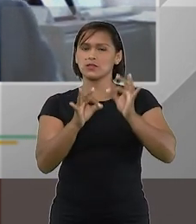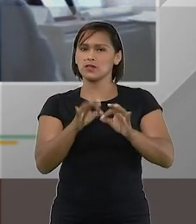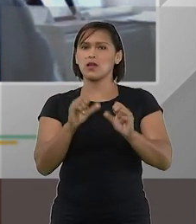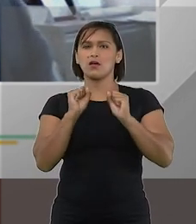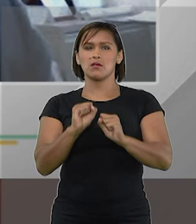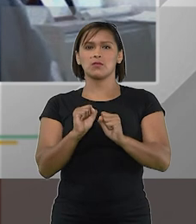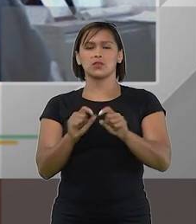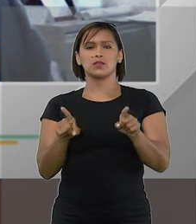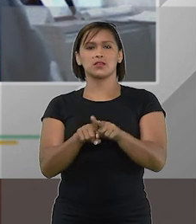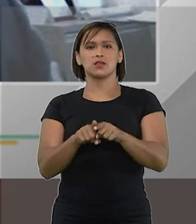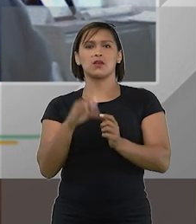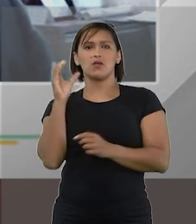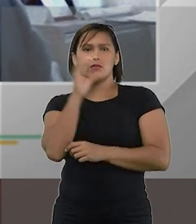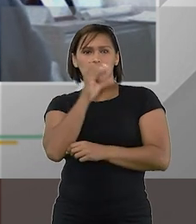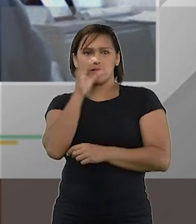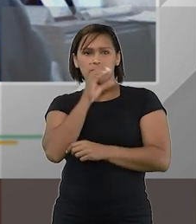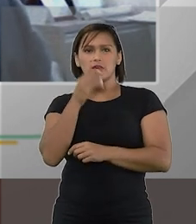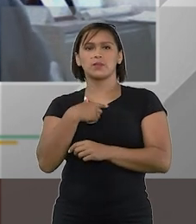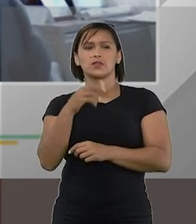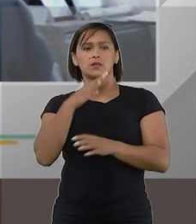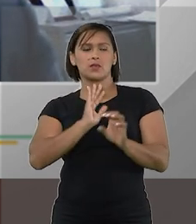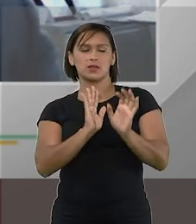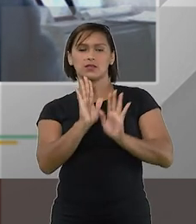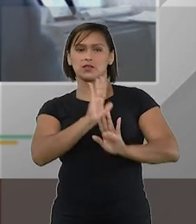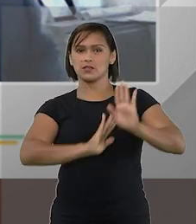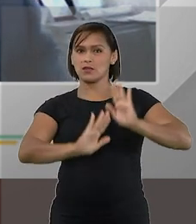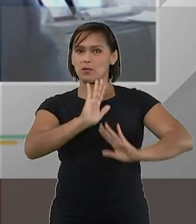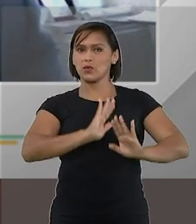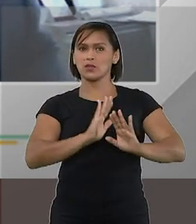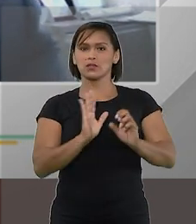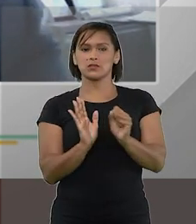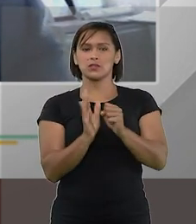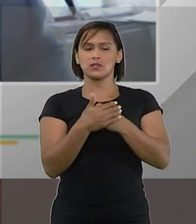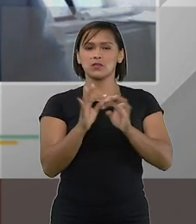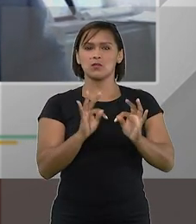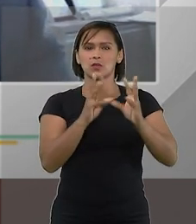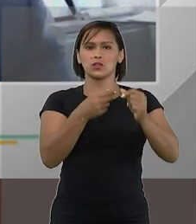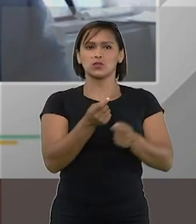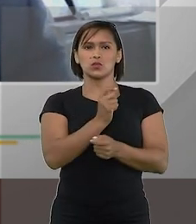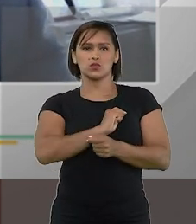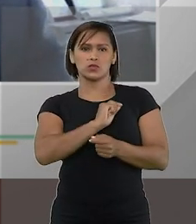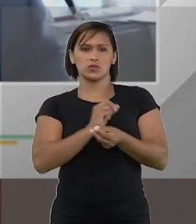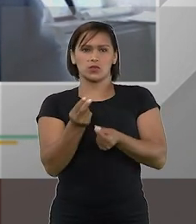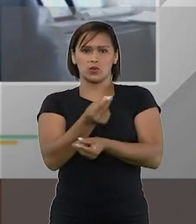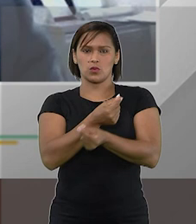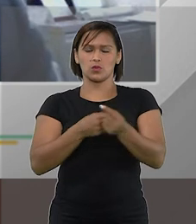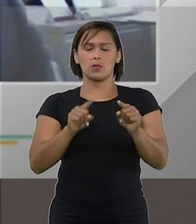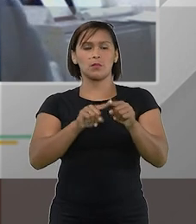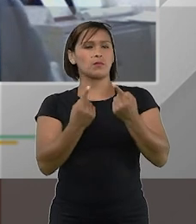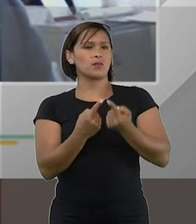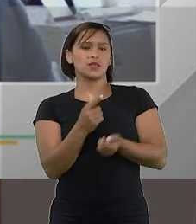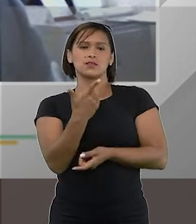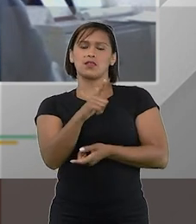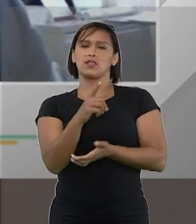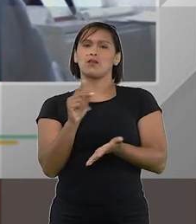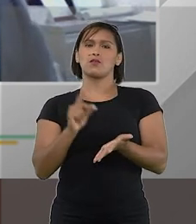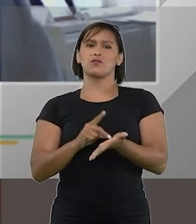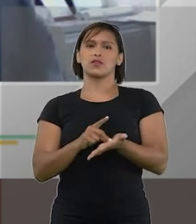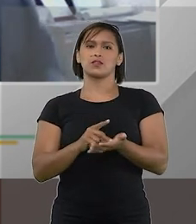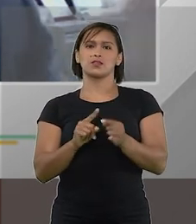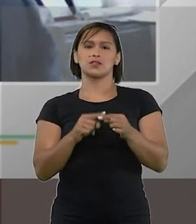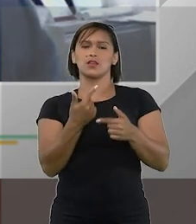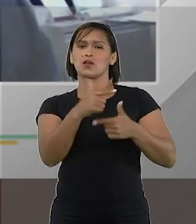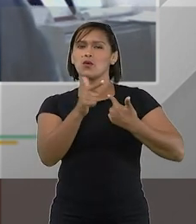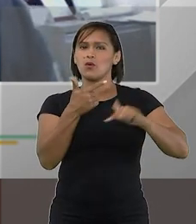trazer mais rapidamente essa proteção para todos os agentes econômicos mas não o fez